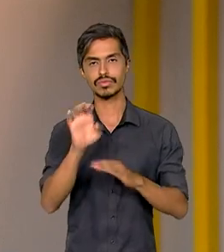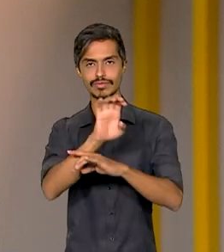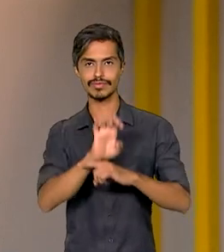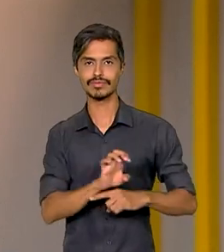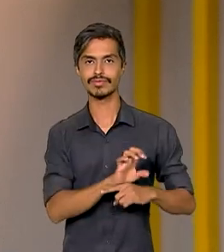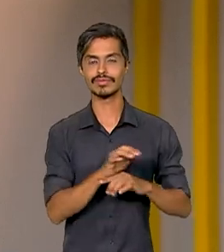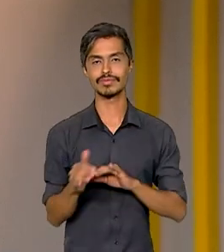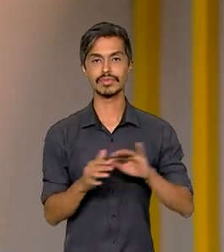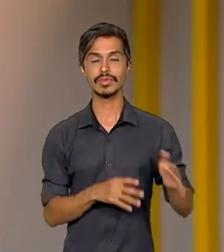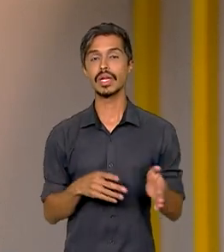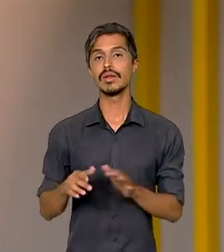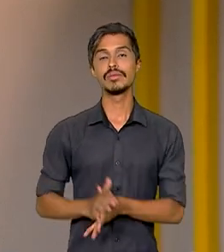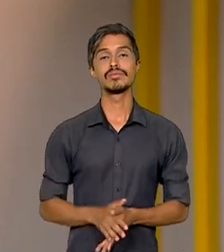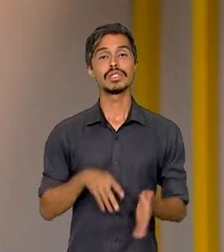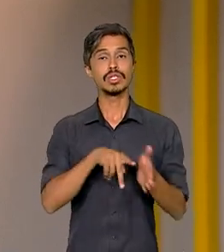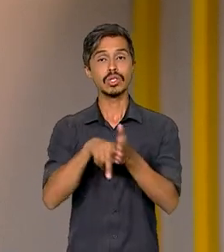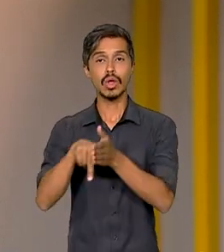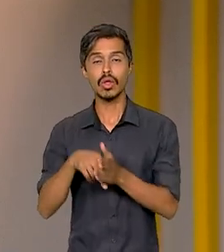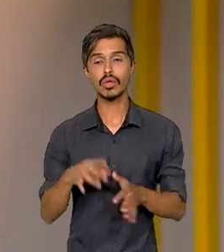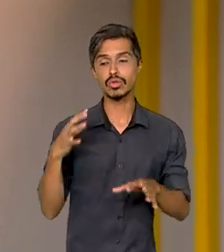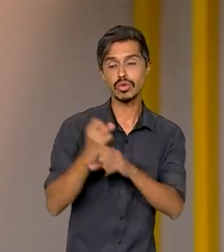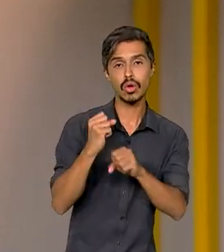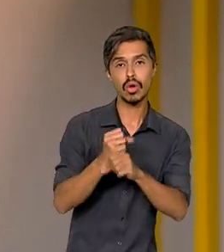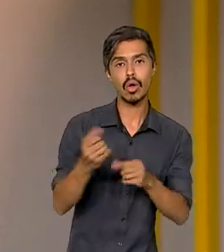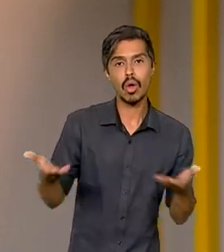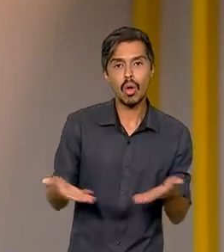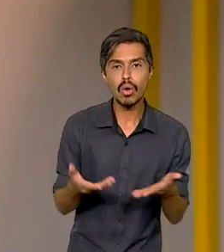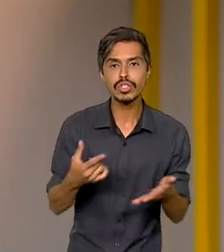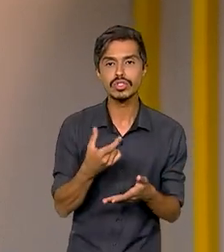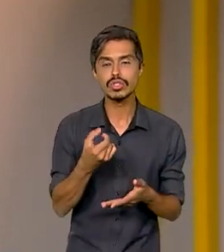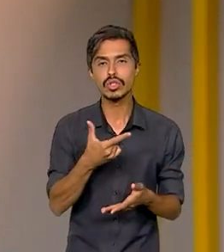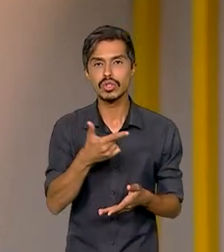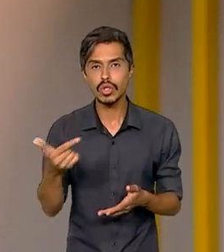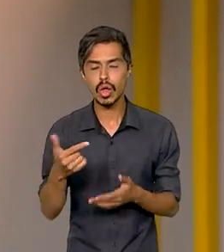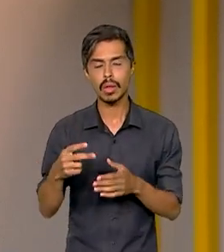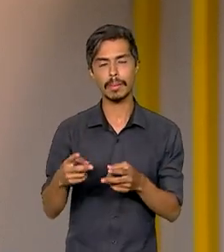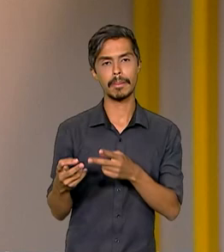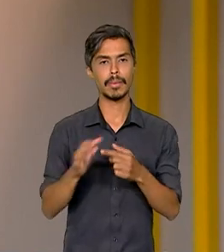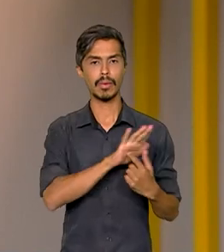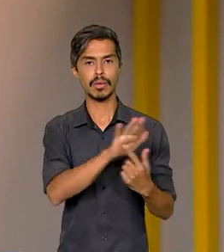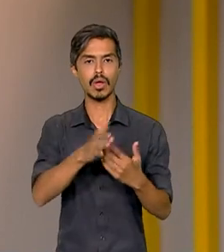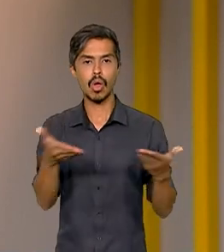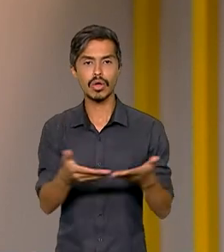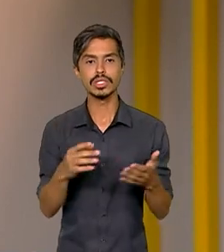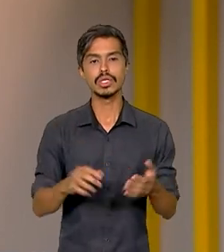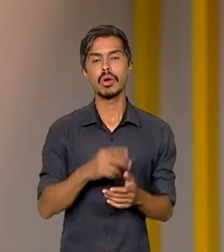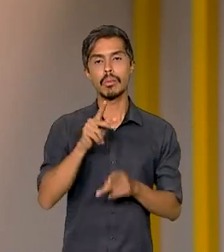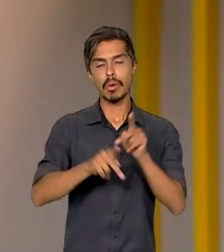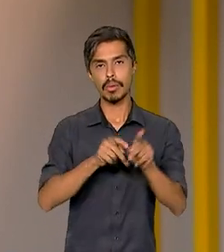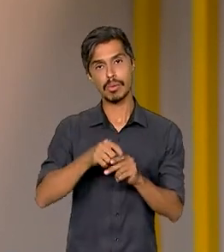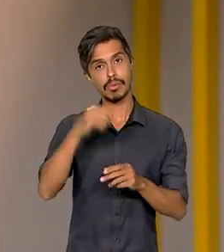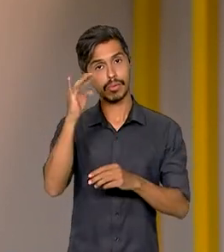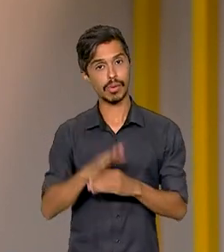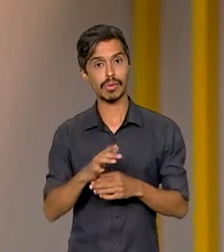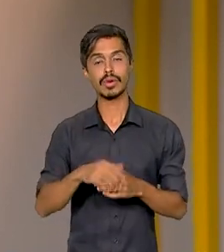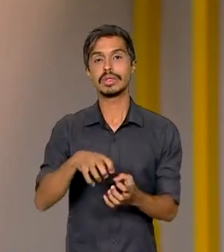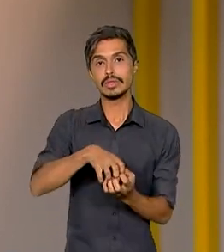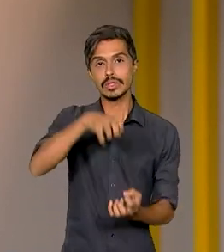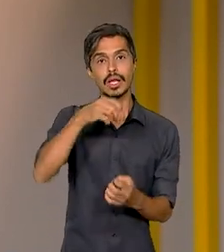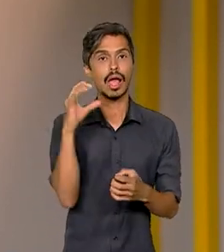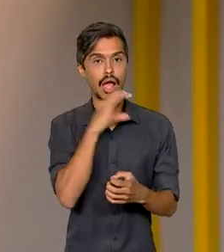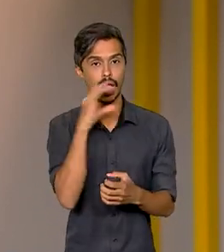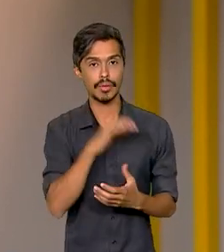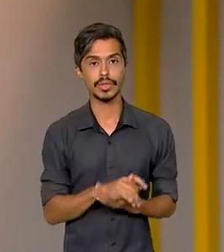Dados do Censo 2022, divulgados hoje, mostram que a população brasileira está envelhecendo cada vez mais rápido.